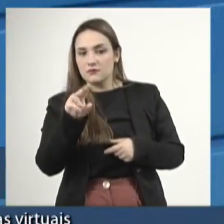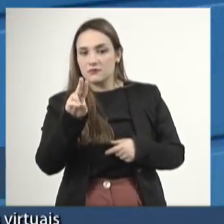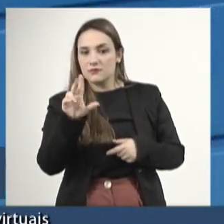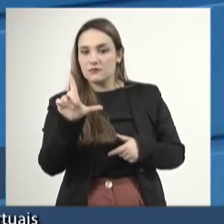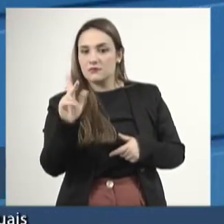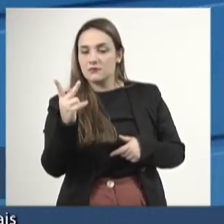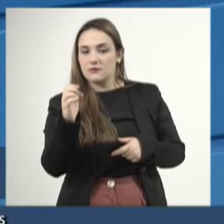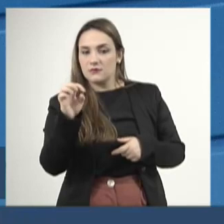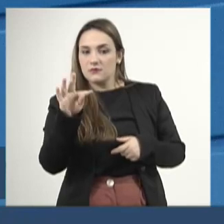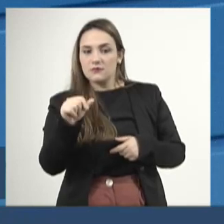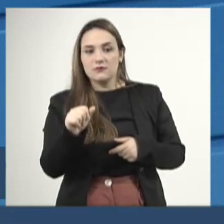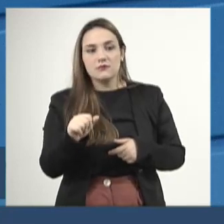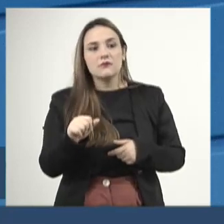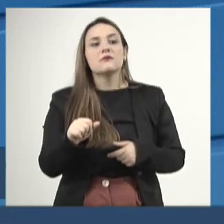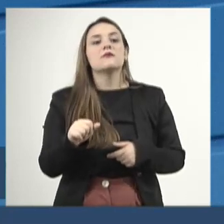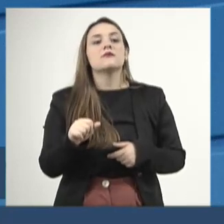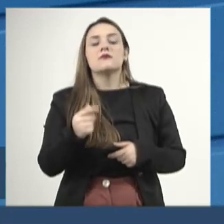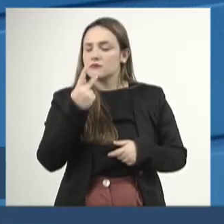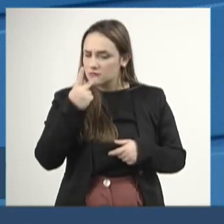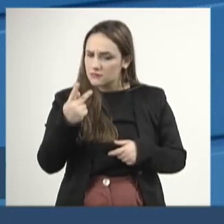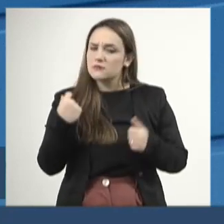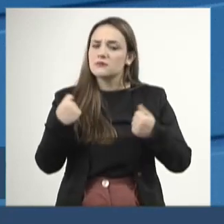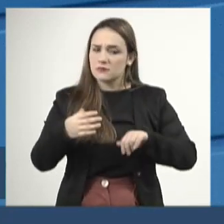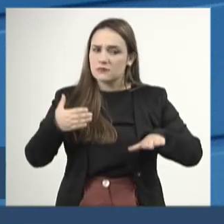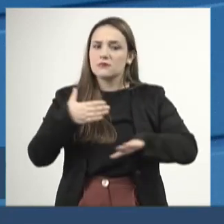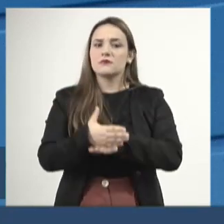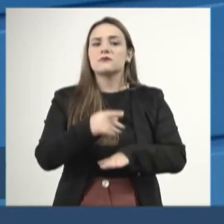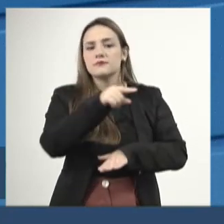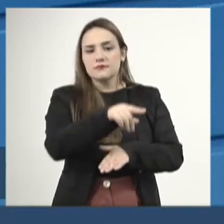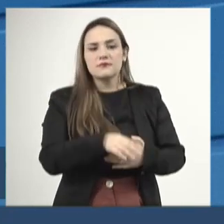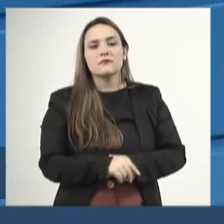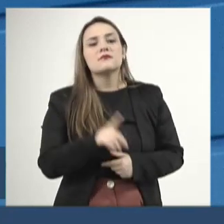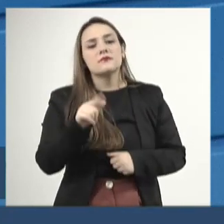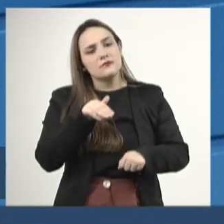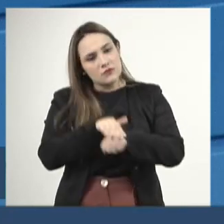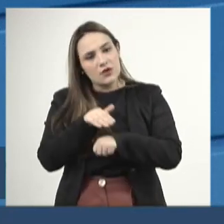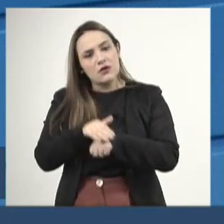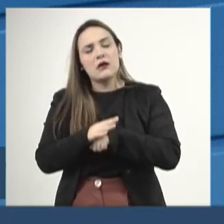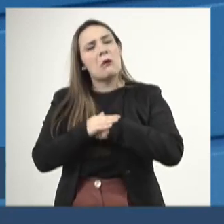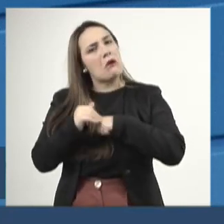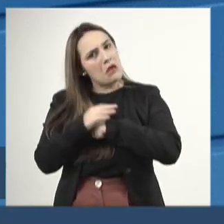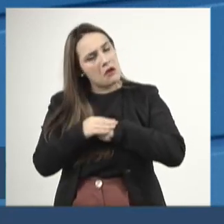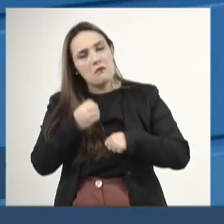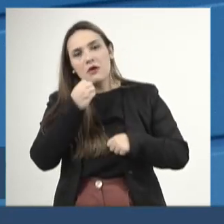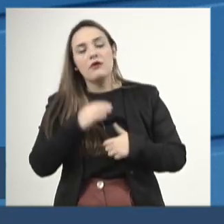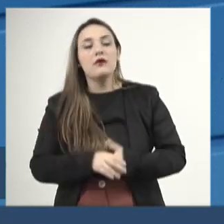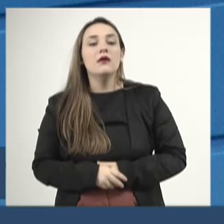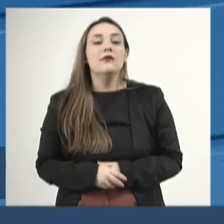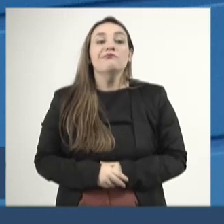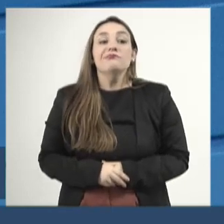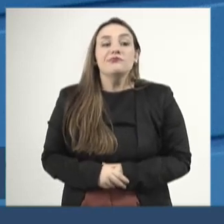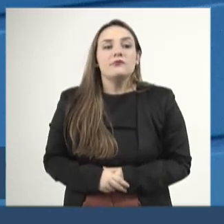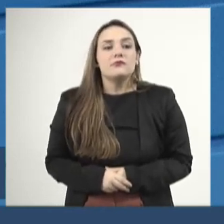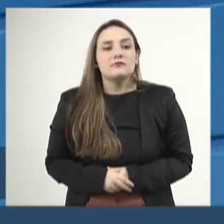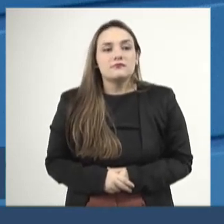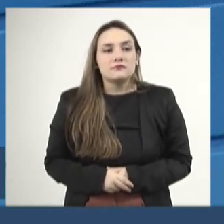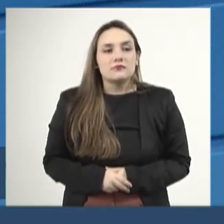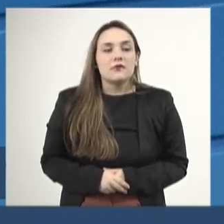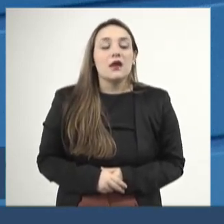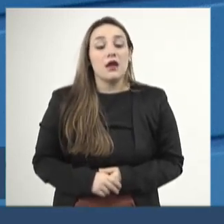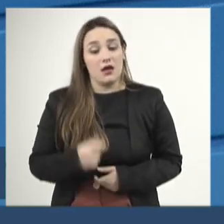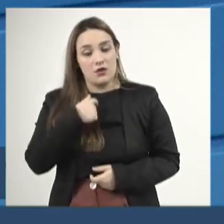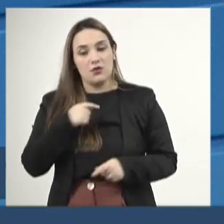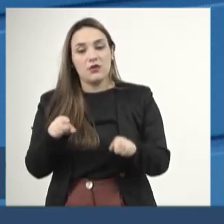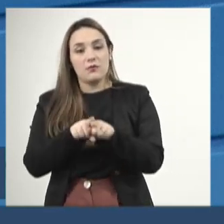insistiu no convite para que nós estivéssemos ali, foi realmente uma noite muito agradável, não somente para a comunidade científica, mas para toda